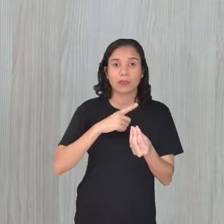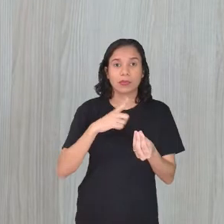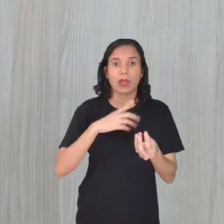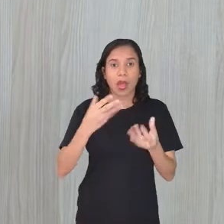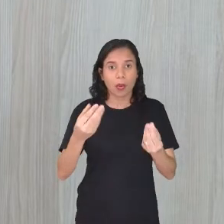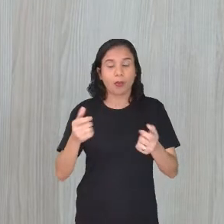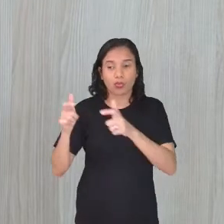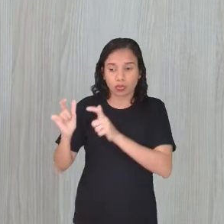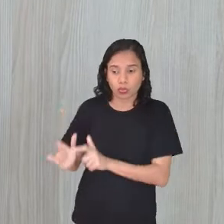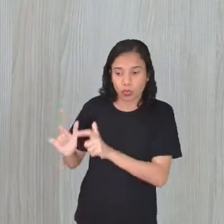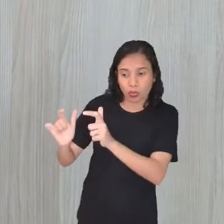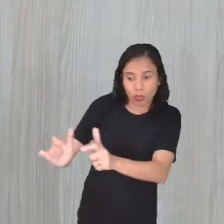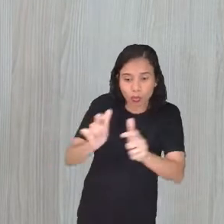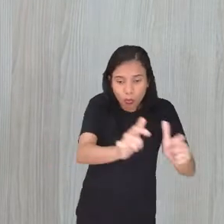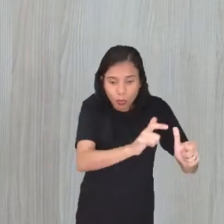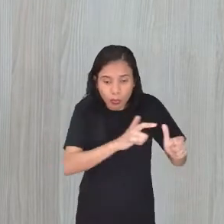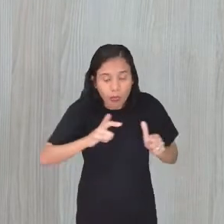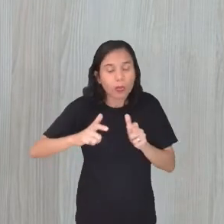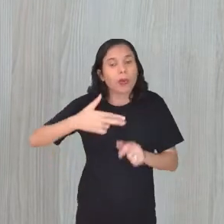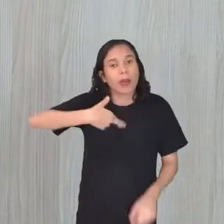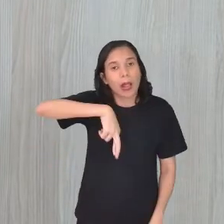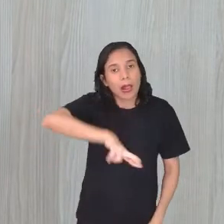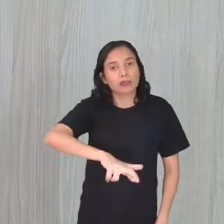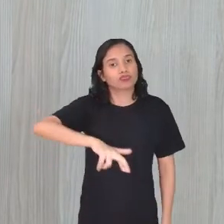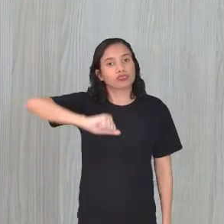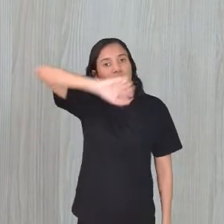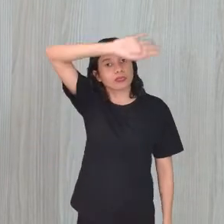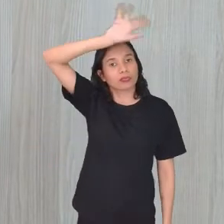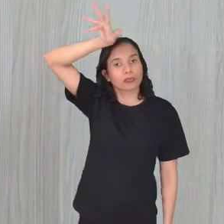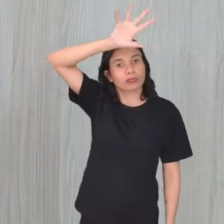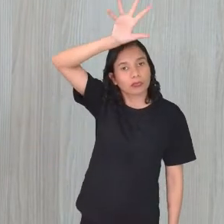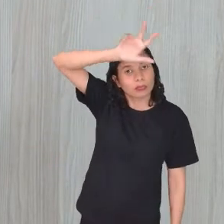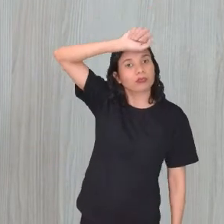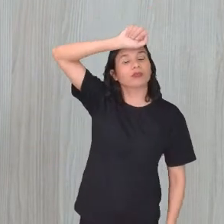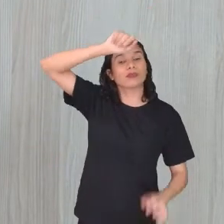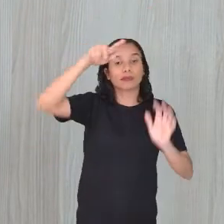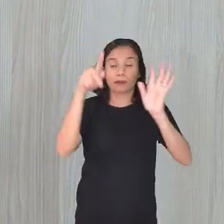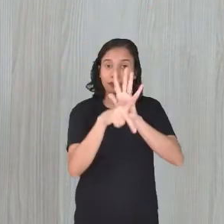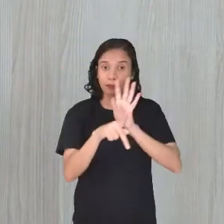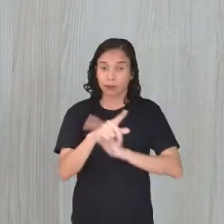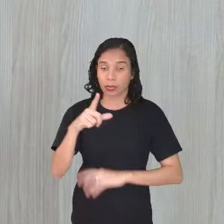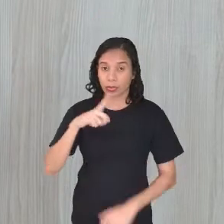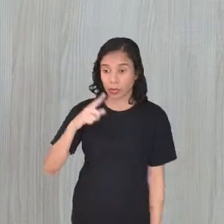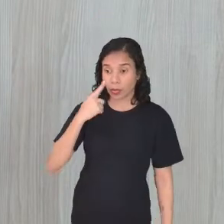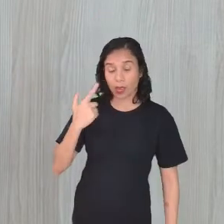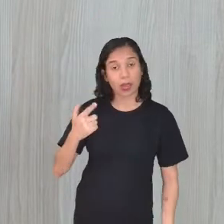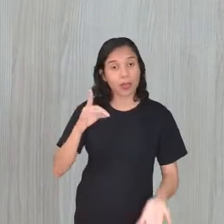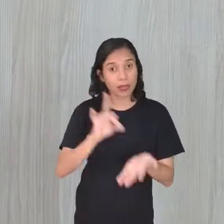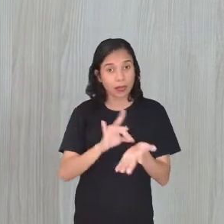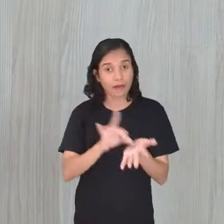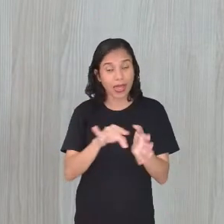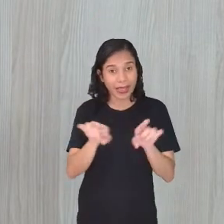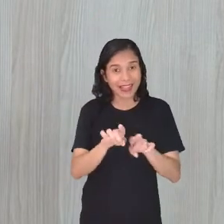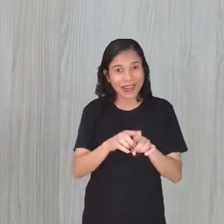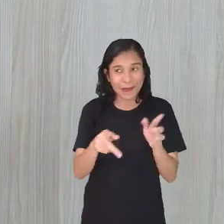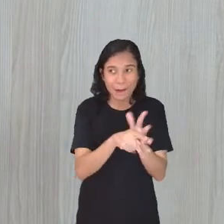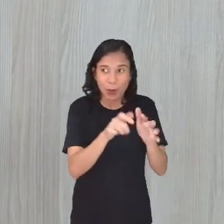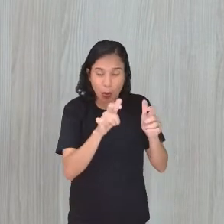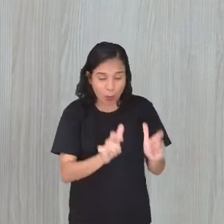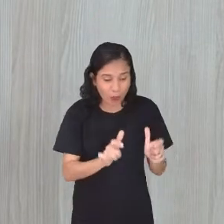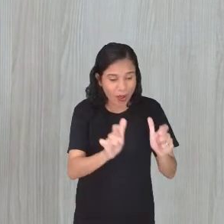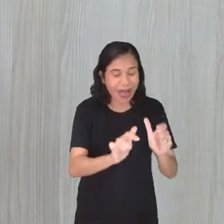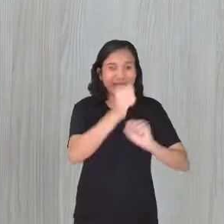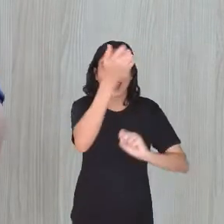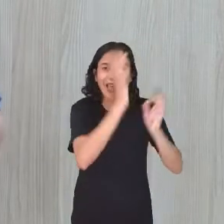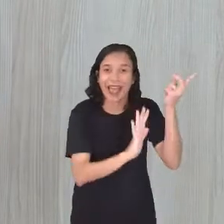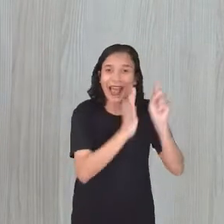terreiros ali, né? Por conta da religião, né? Africana. Então, também, agremiações carnavalescas,